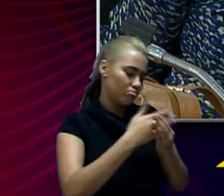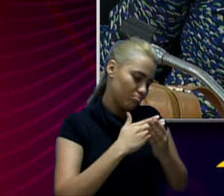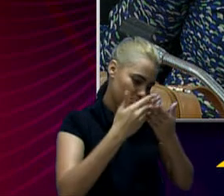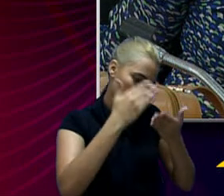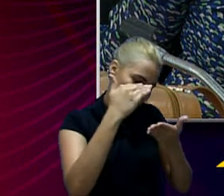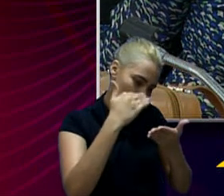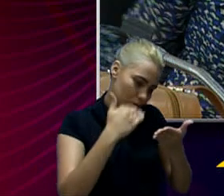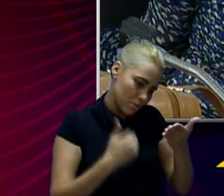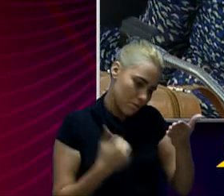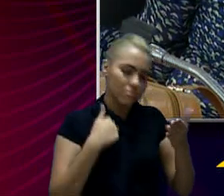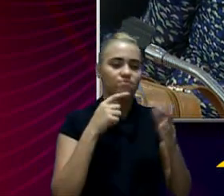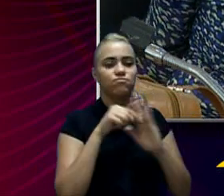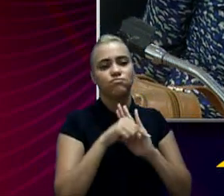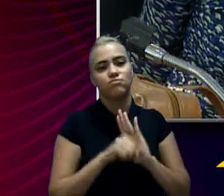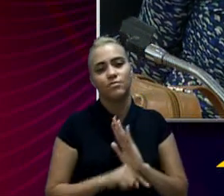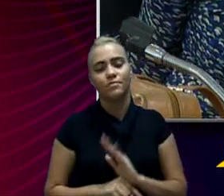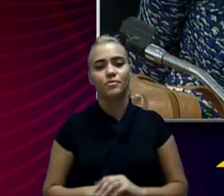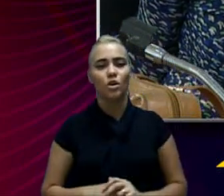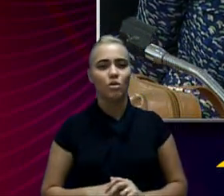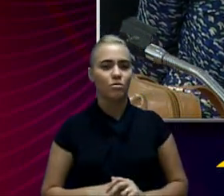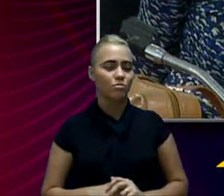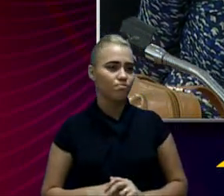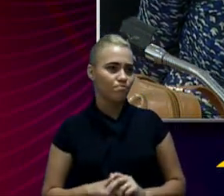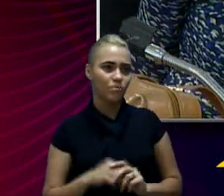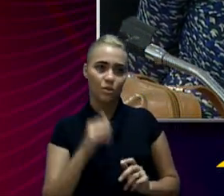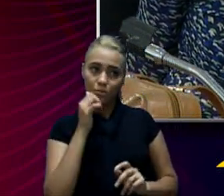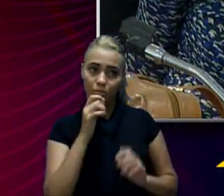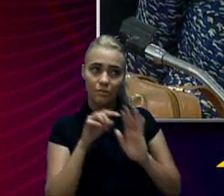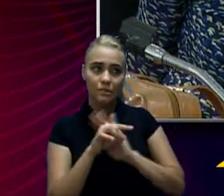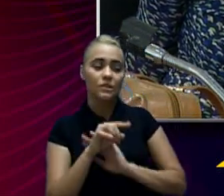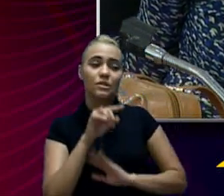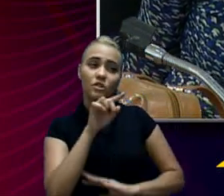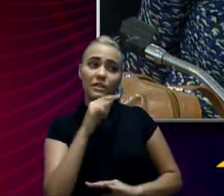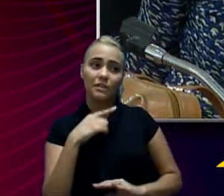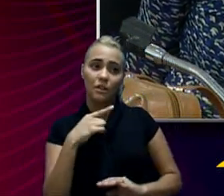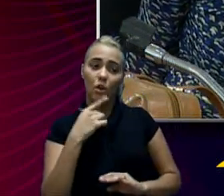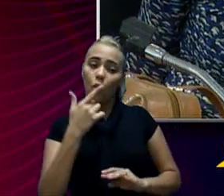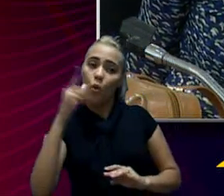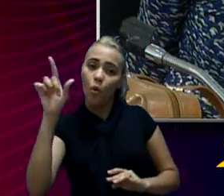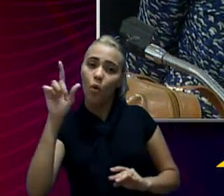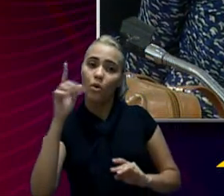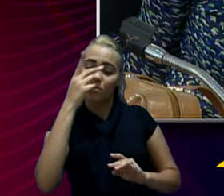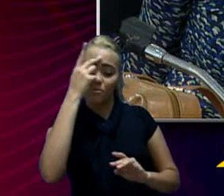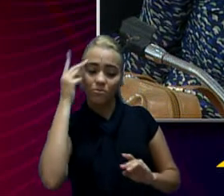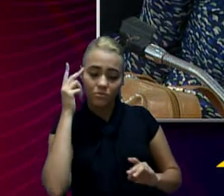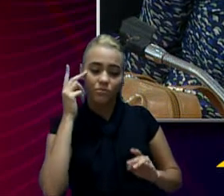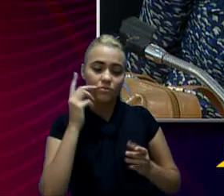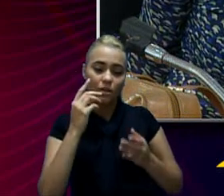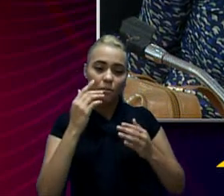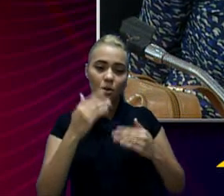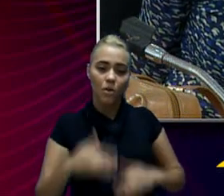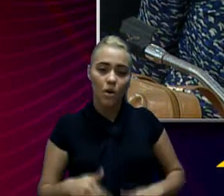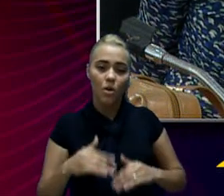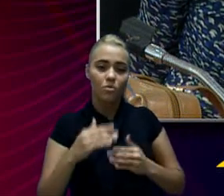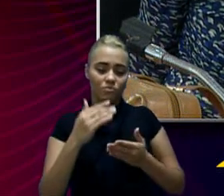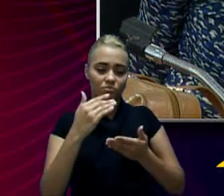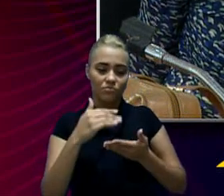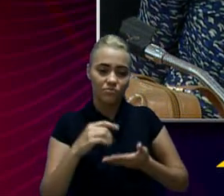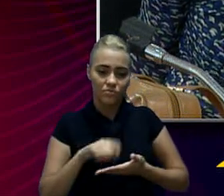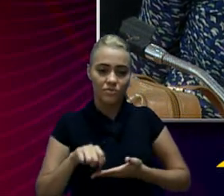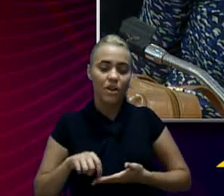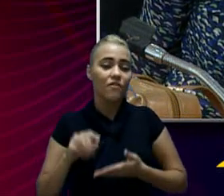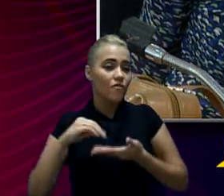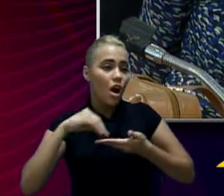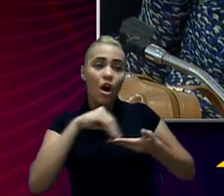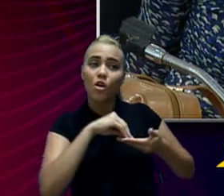período da tarde, para a gente. O senhor tem outros concursos vigentes ainda, para repor aquilo que a vereadora Fernanda colocou, em todas as áreas, a falta